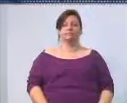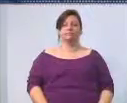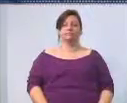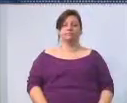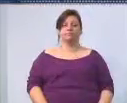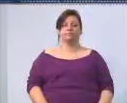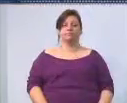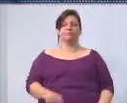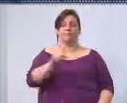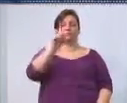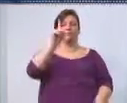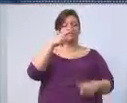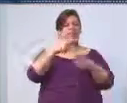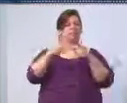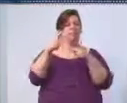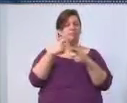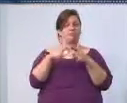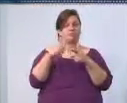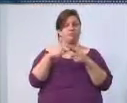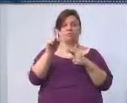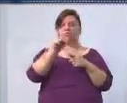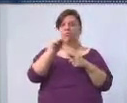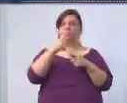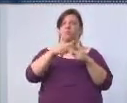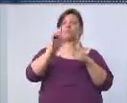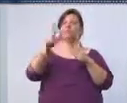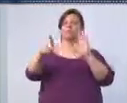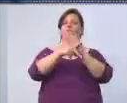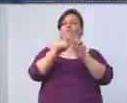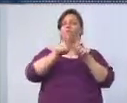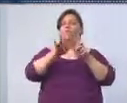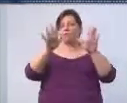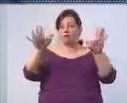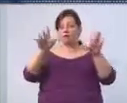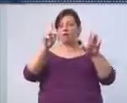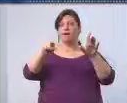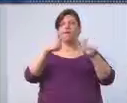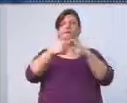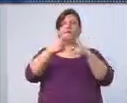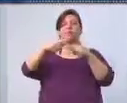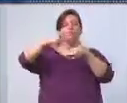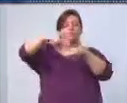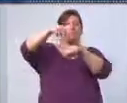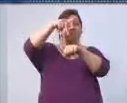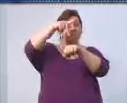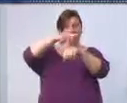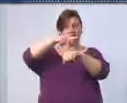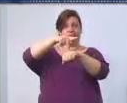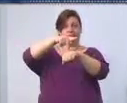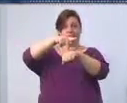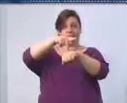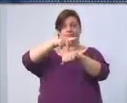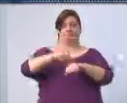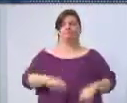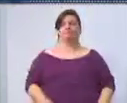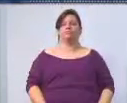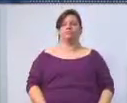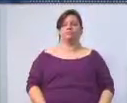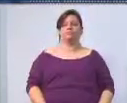Esse é um problema não da cidade de Guarulhos exclusivamente, é um problema do país. O movimento nacional